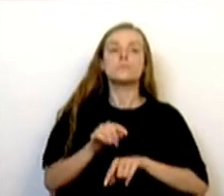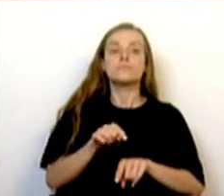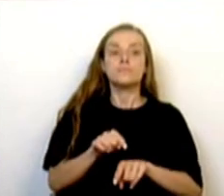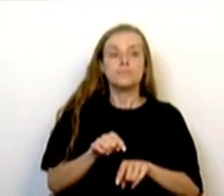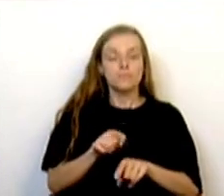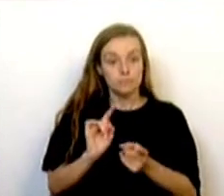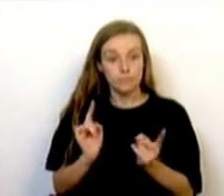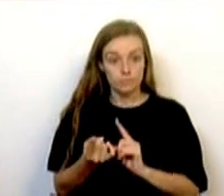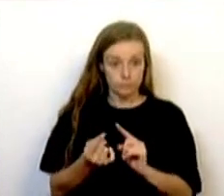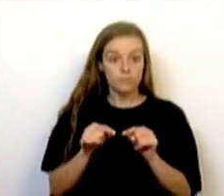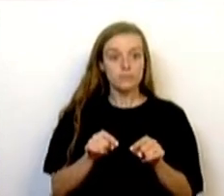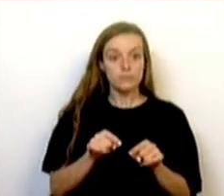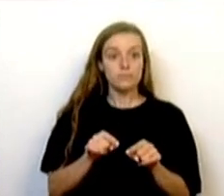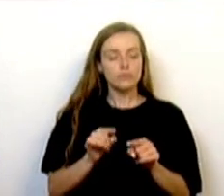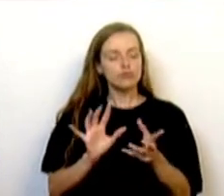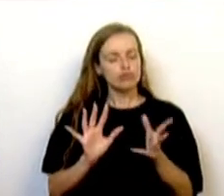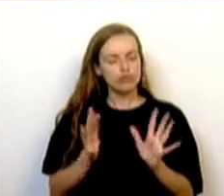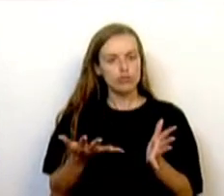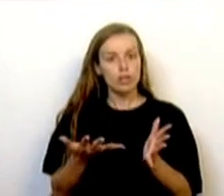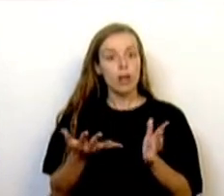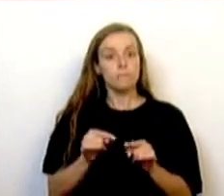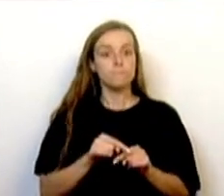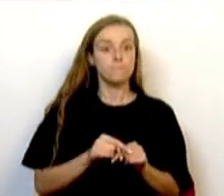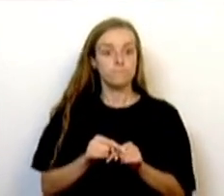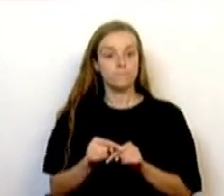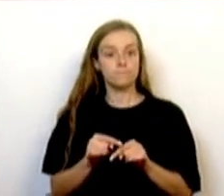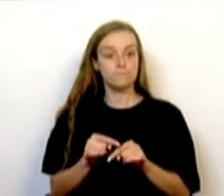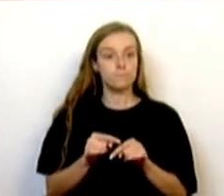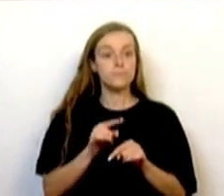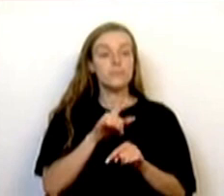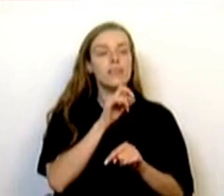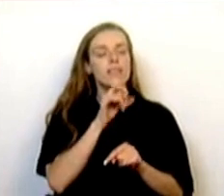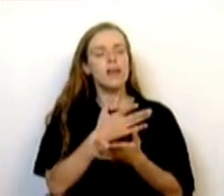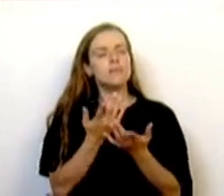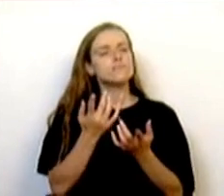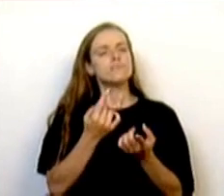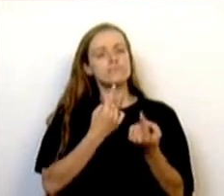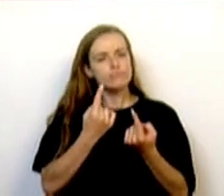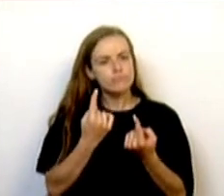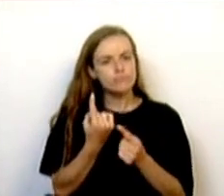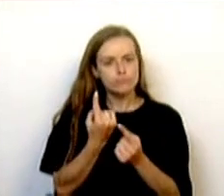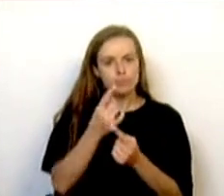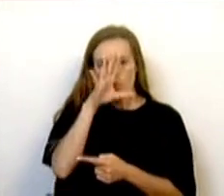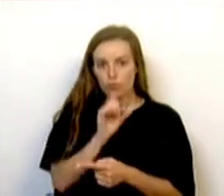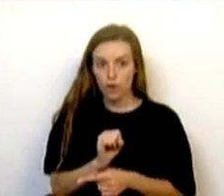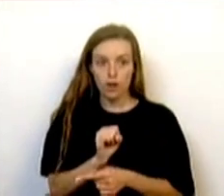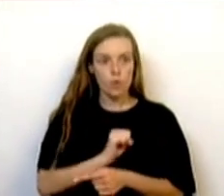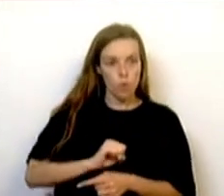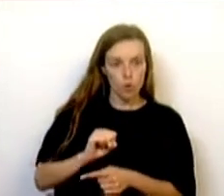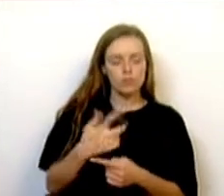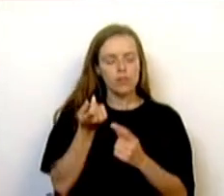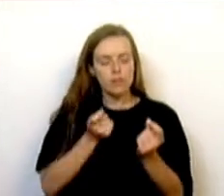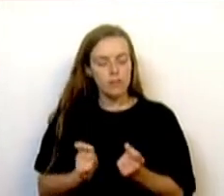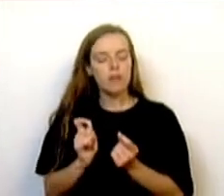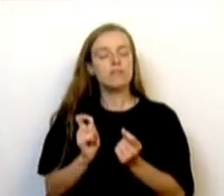da oposição geral, que se preocupam mais nos considerandos em fazer proclamações contra o Governo e que ao longo do debate